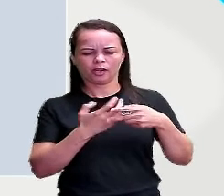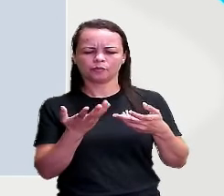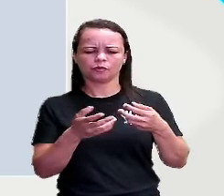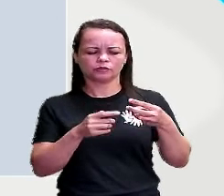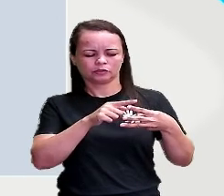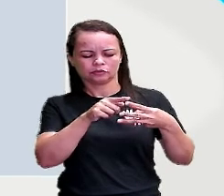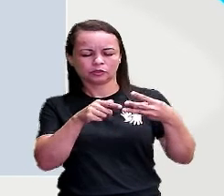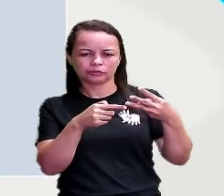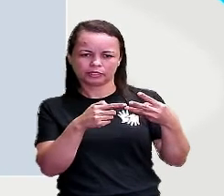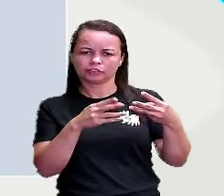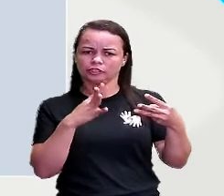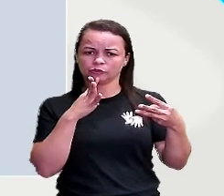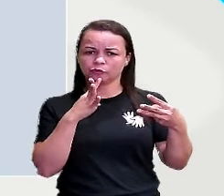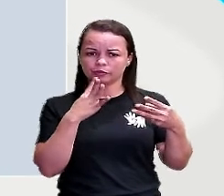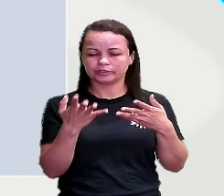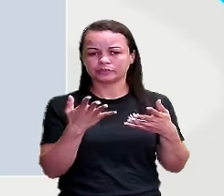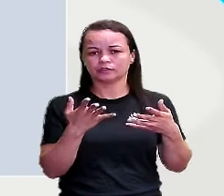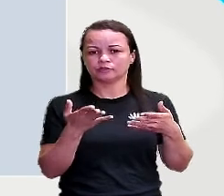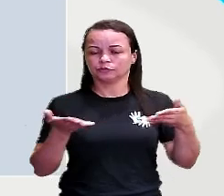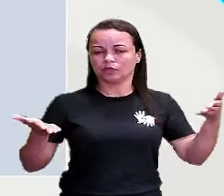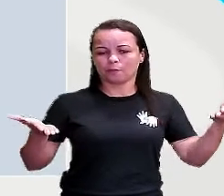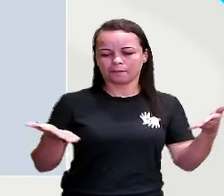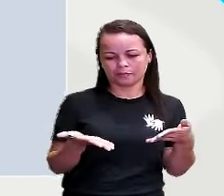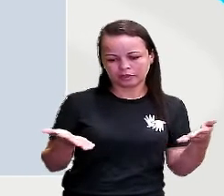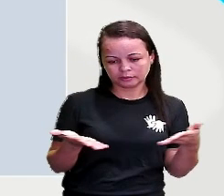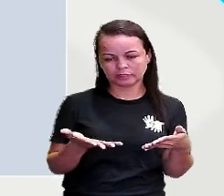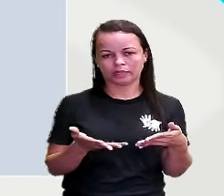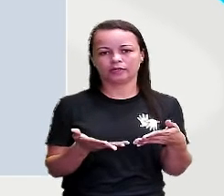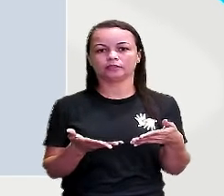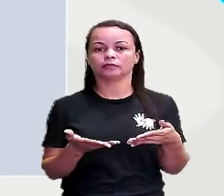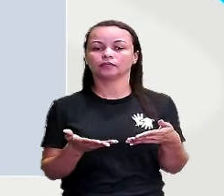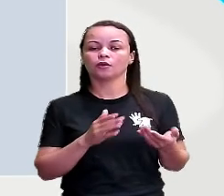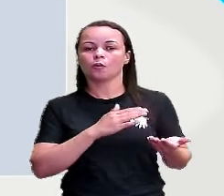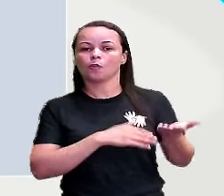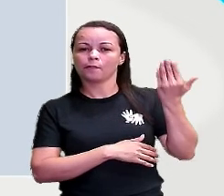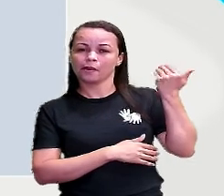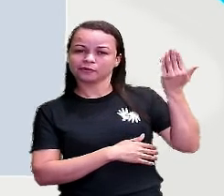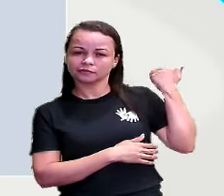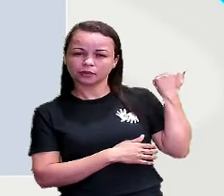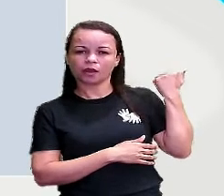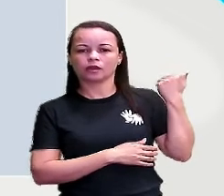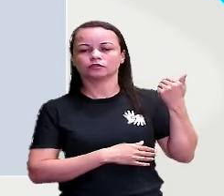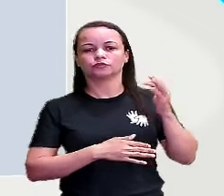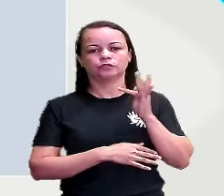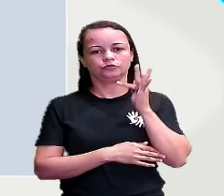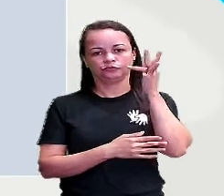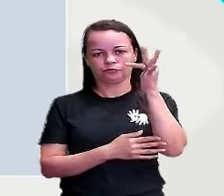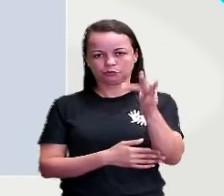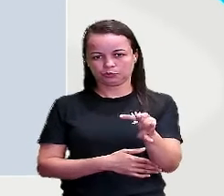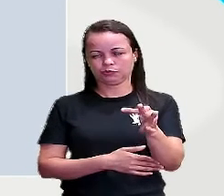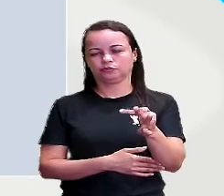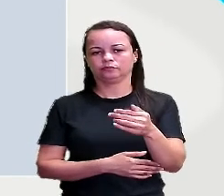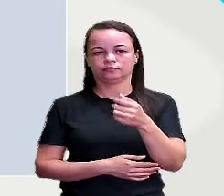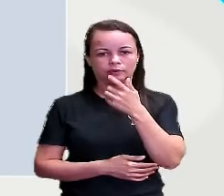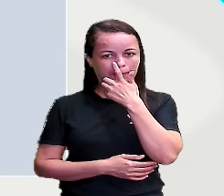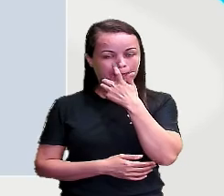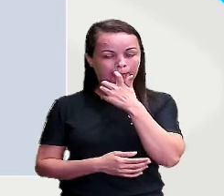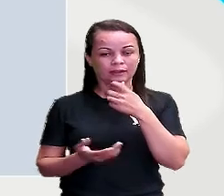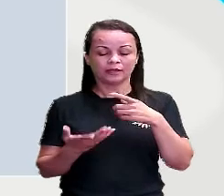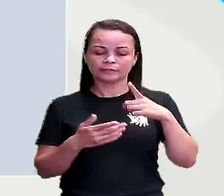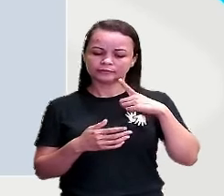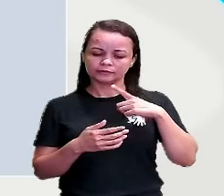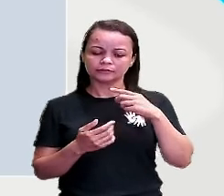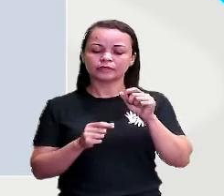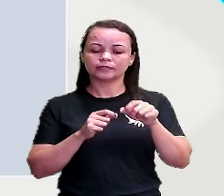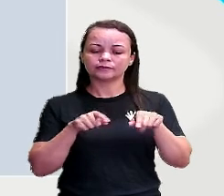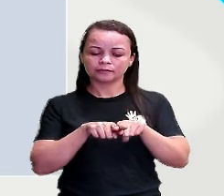conhecidos por nós aí. É o presente, o pretérito, que é o passado, e o futuro. Temos também a voz, essa voz